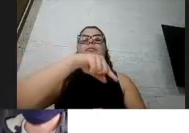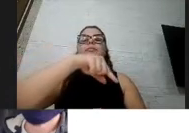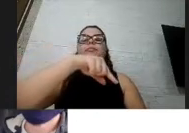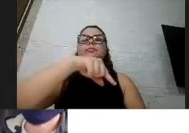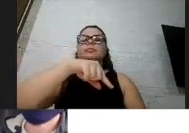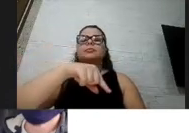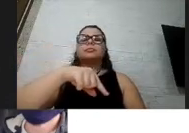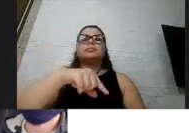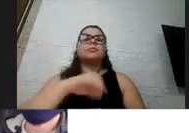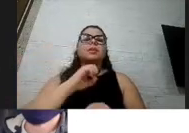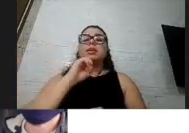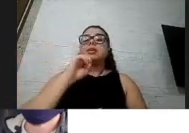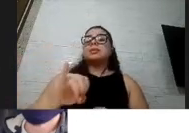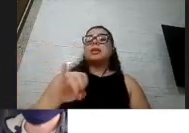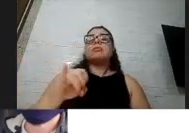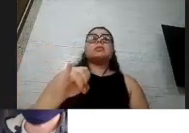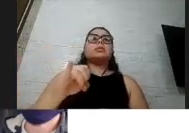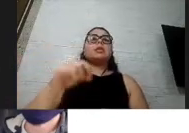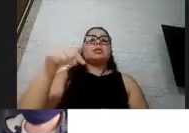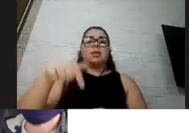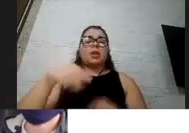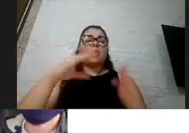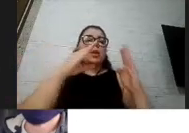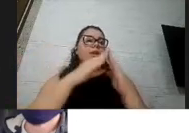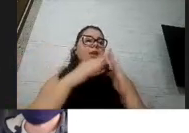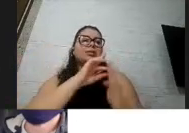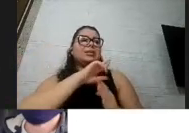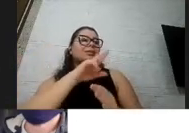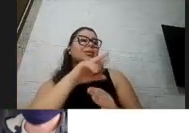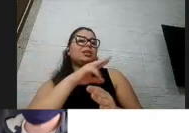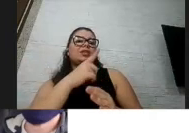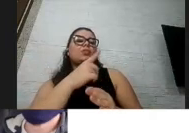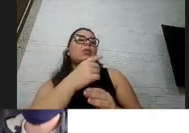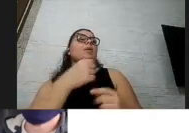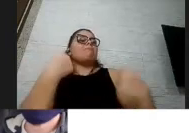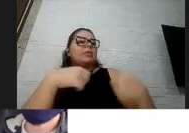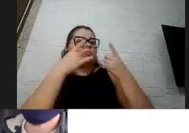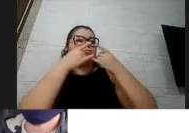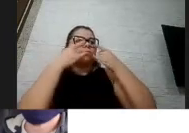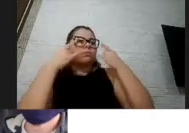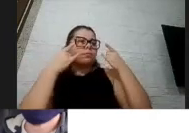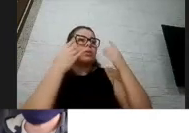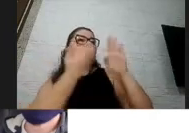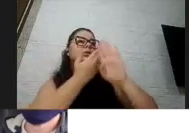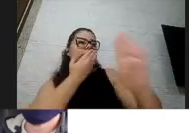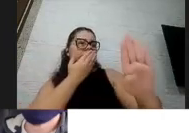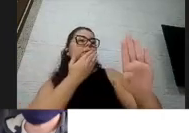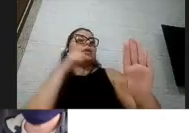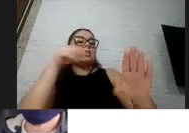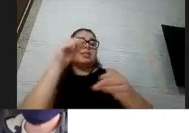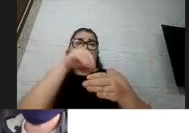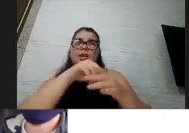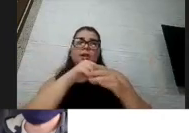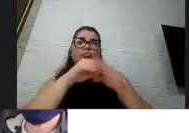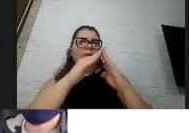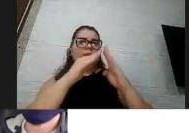mesmo se por acaso vem alguém em casa que não é do convívio habitual, precisa usar a máscara tanto a pessoa dentro de casa como essa